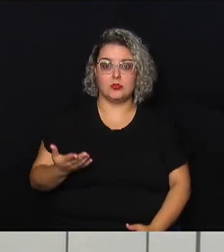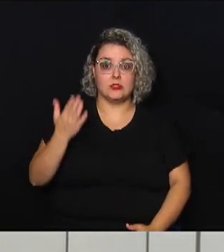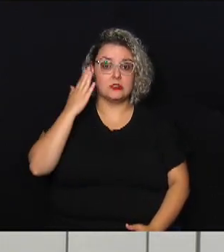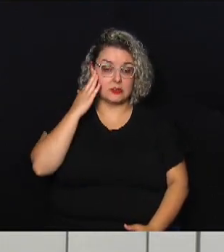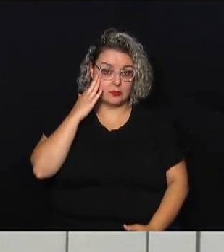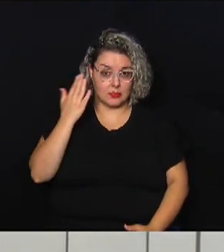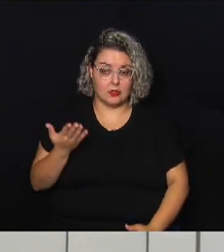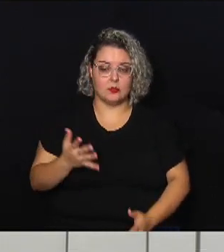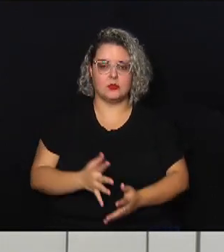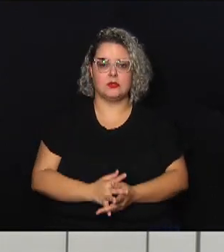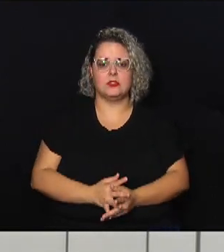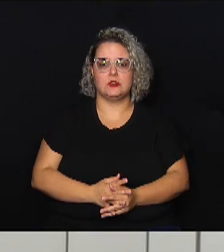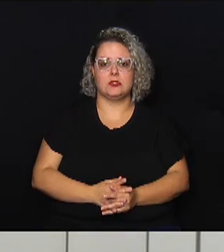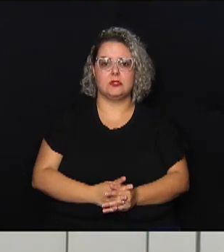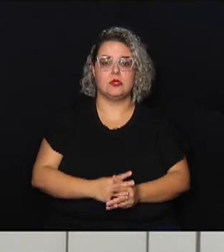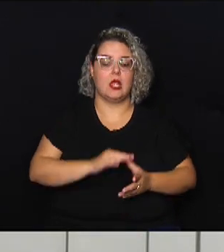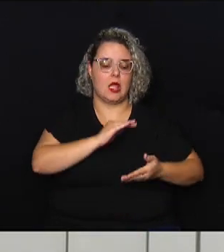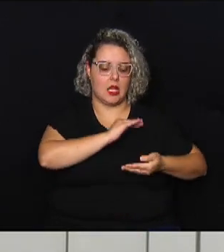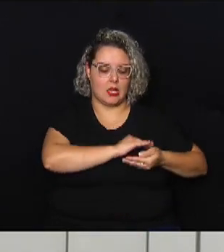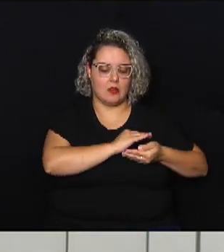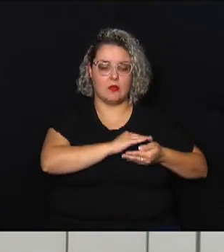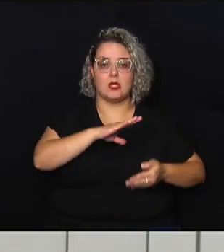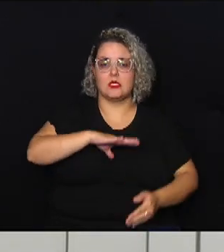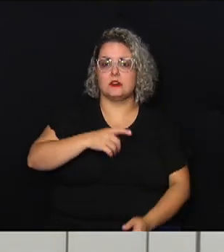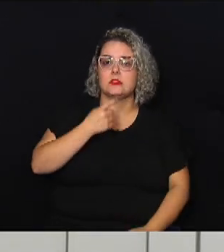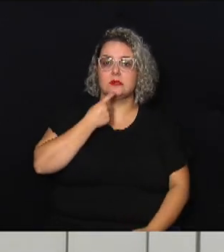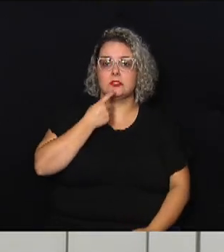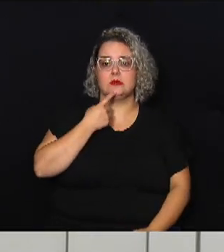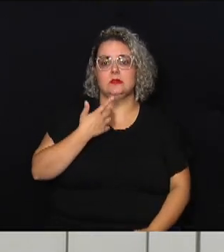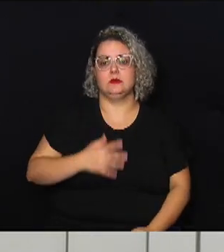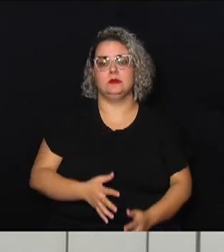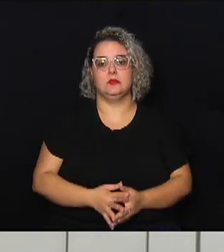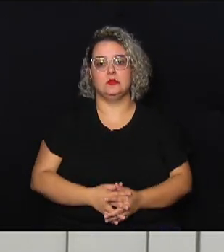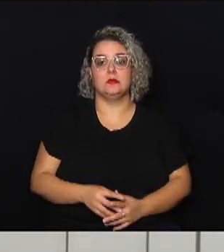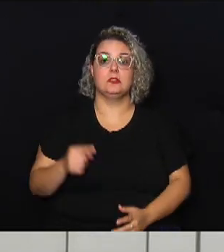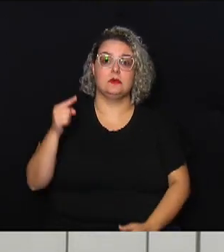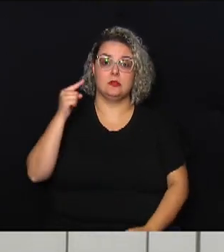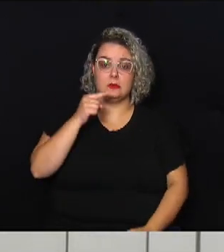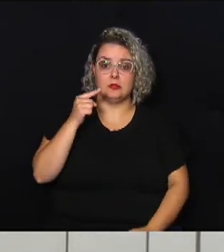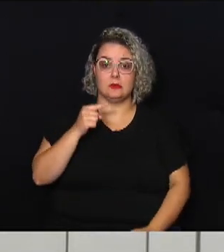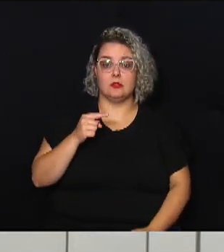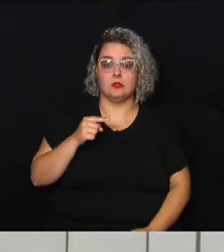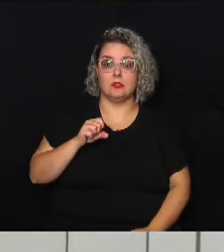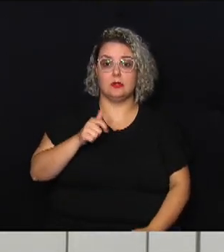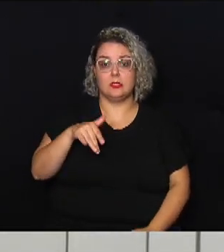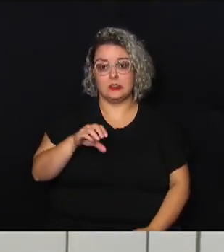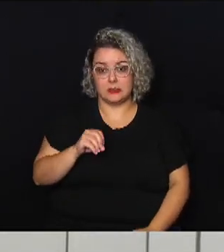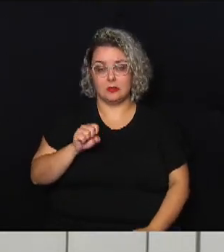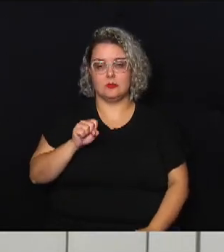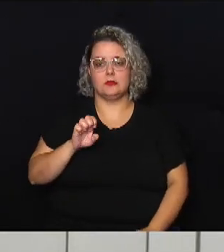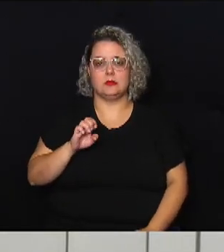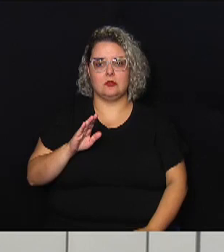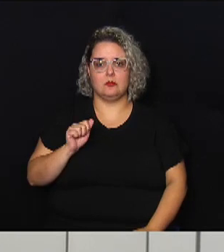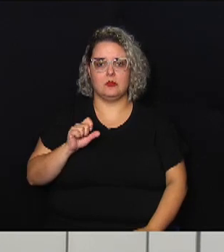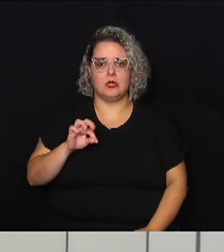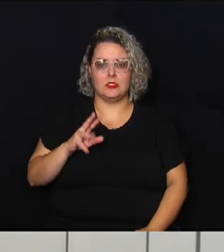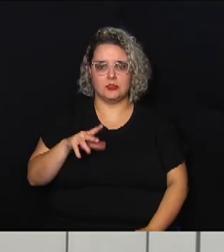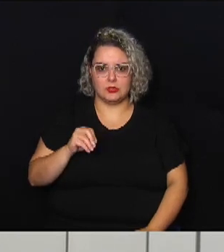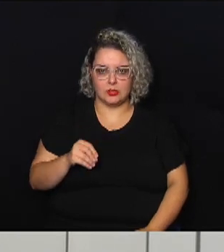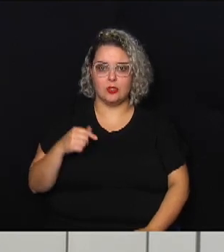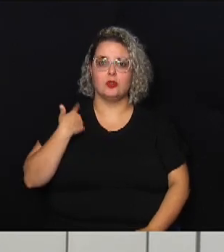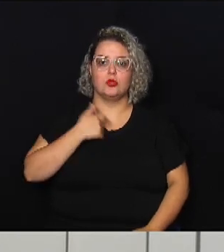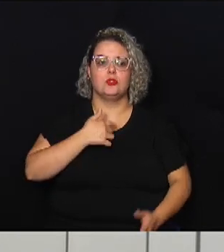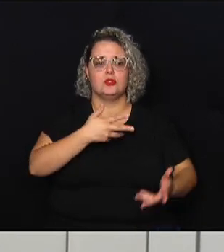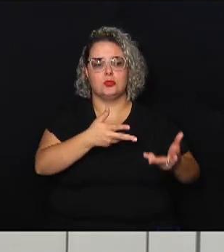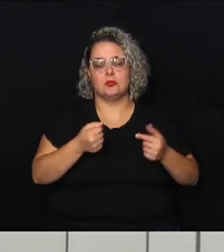que a Defesa Civil de Campinas está em Ubatu e Ubatuba não em São Sebastião inclusive nós convidamos